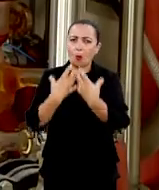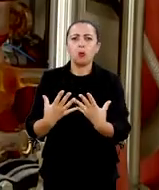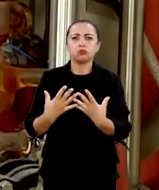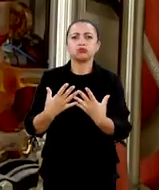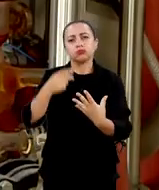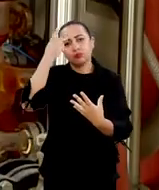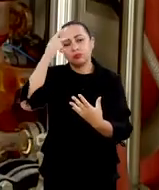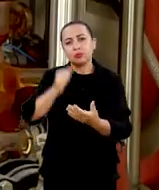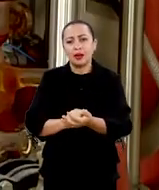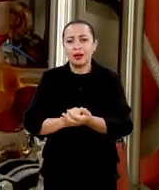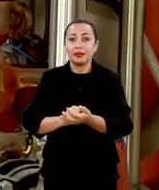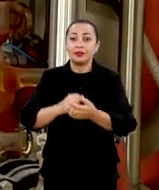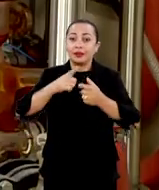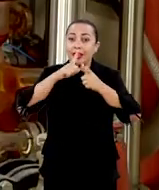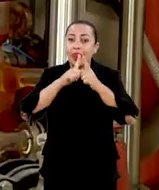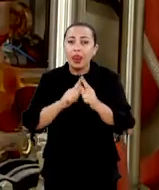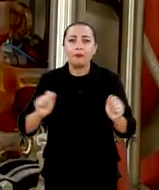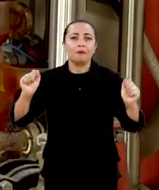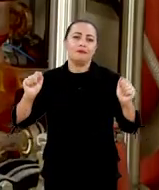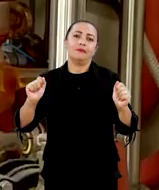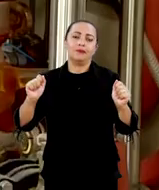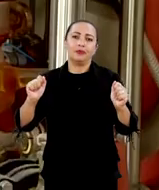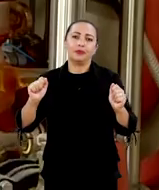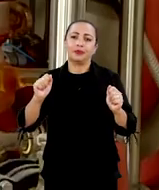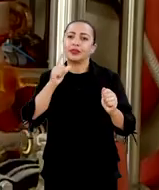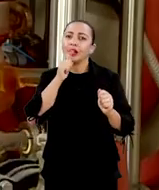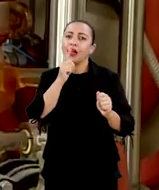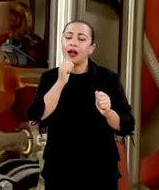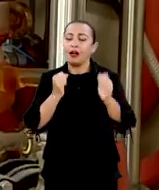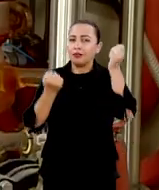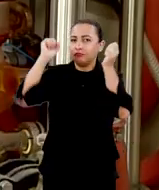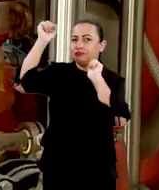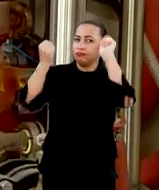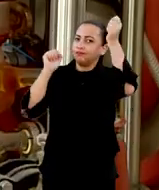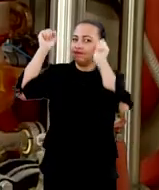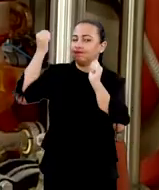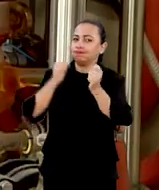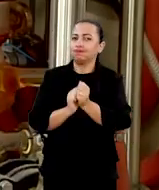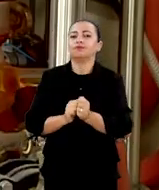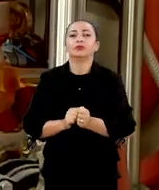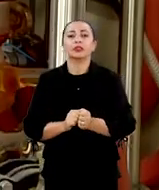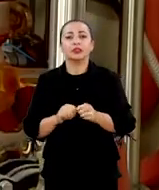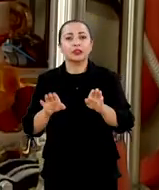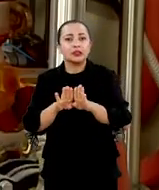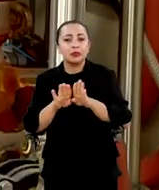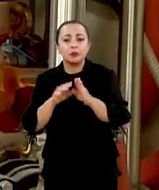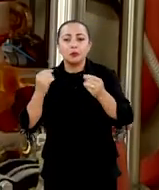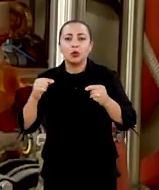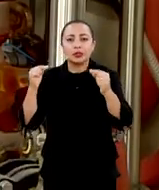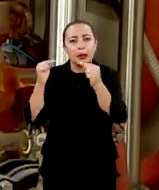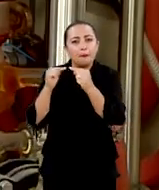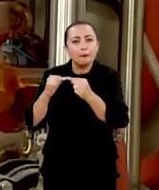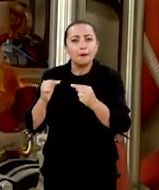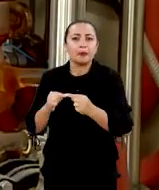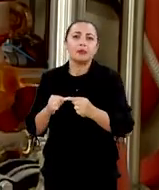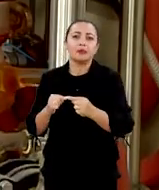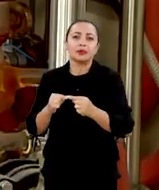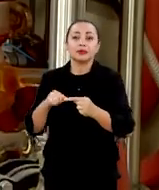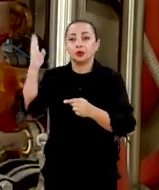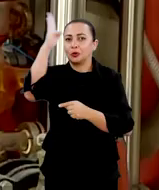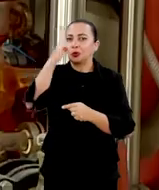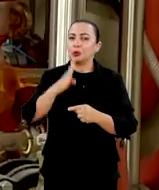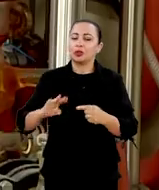para descontaminar um efluente têxto, do seu corante, que pode ser aplicado no